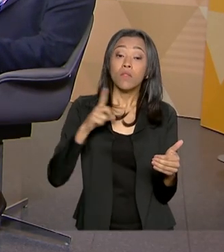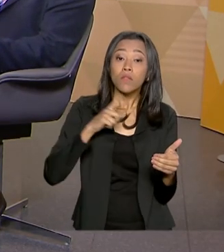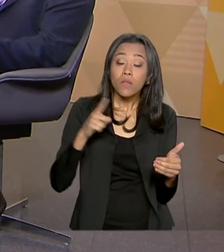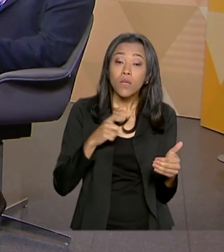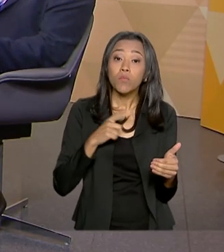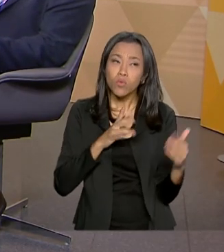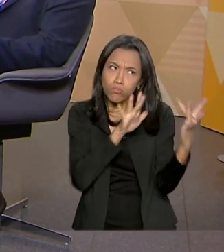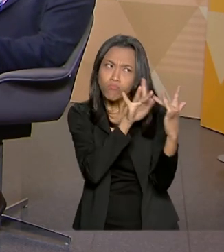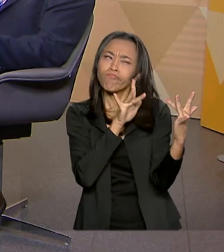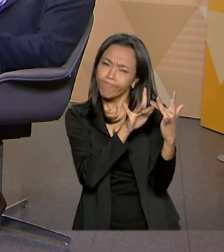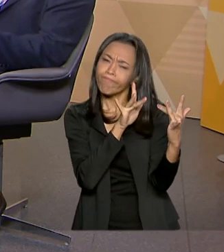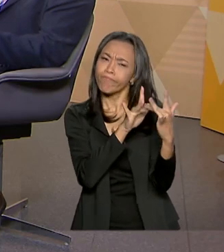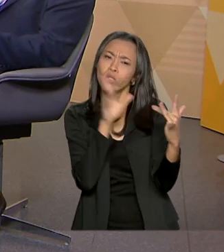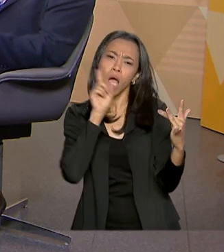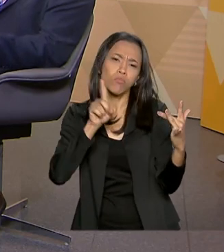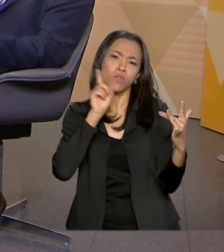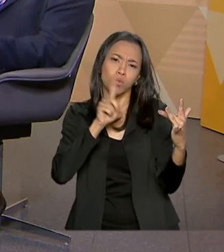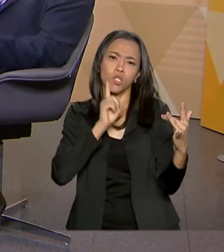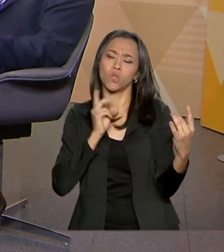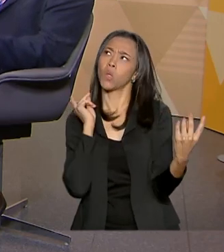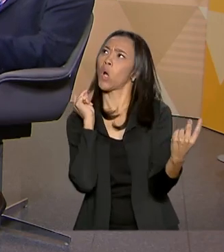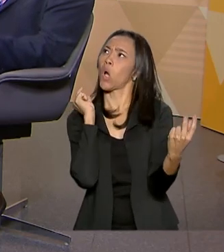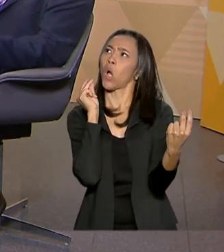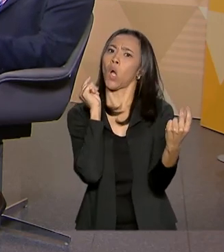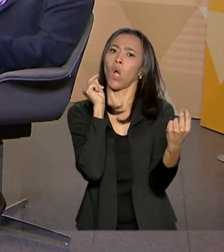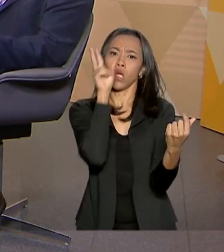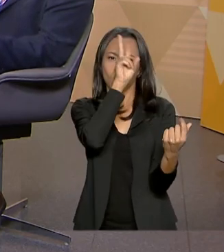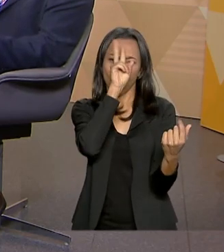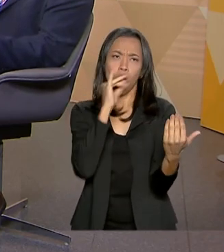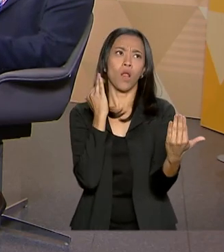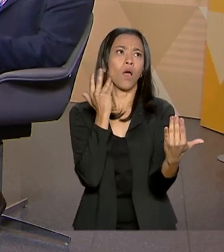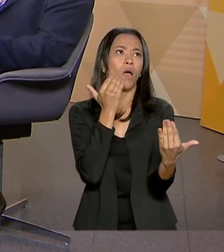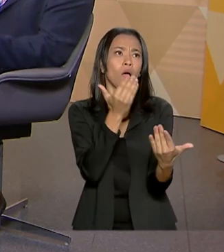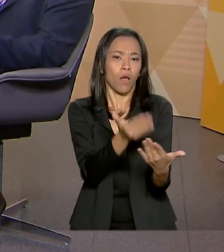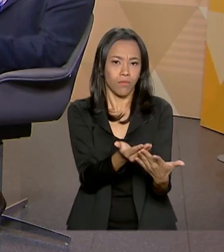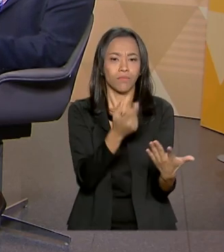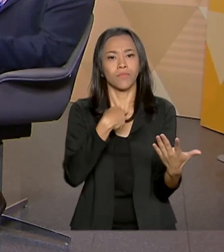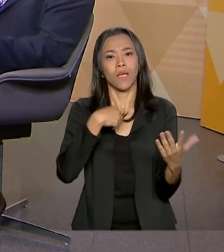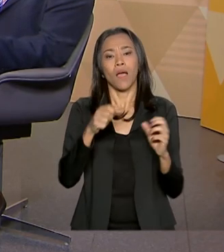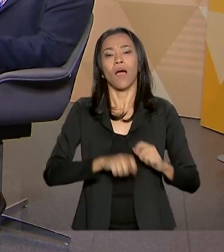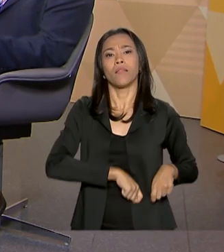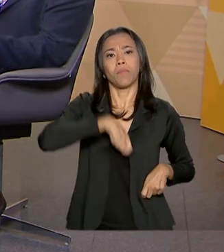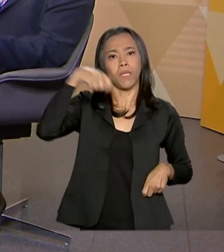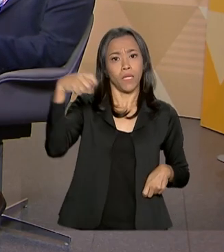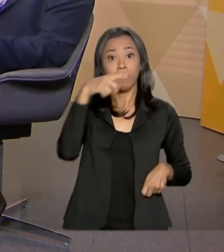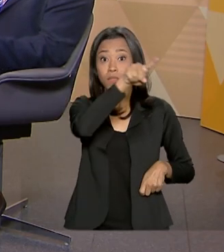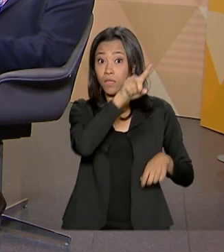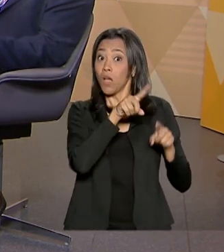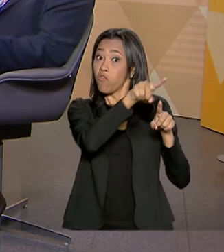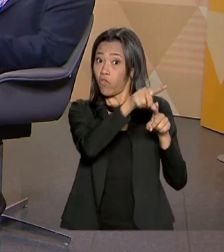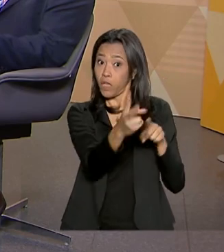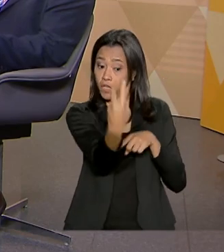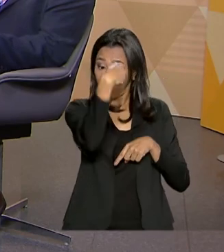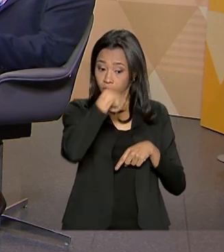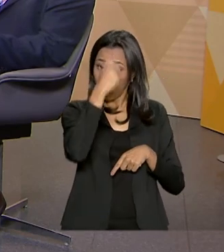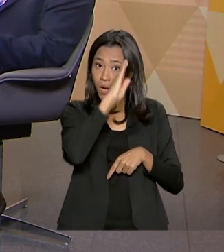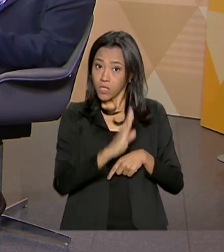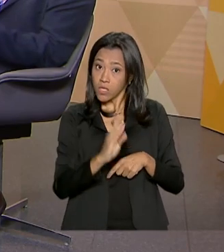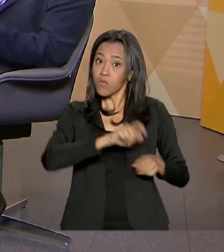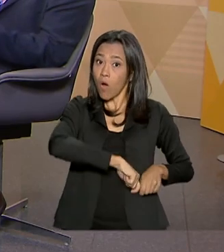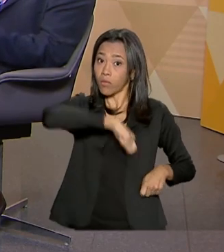os Estados Unidos, que vai da origem da nossa independência. Os Estados Unidos foram os primeiros países a nos reconhecer.